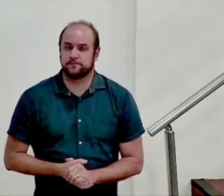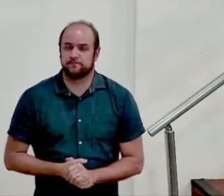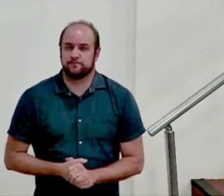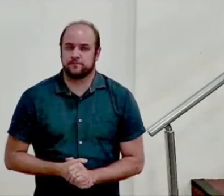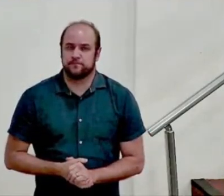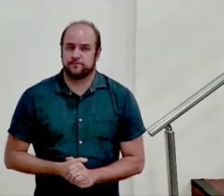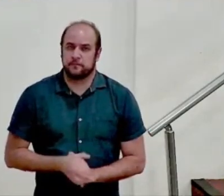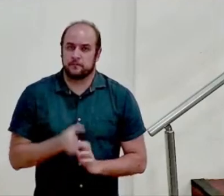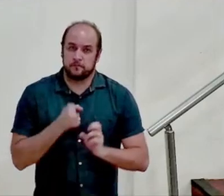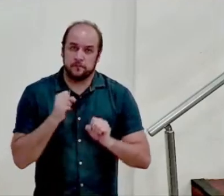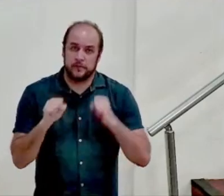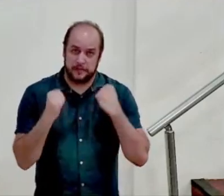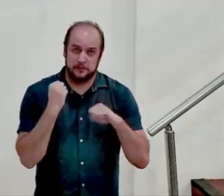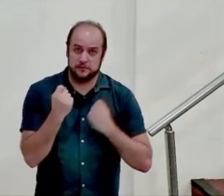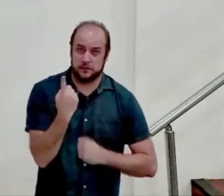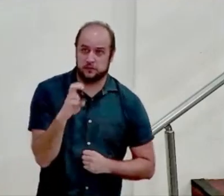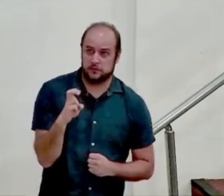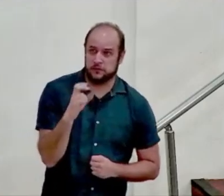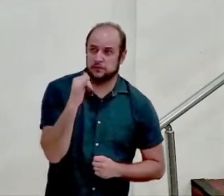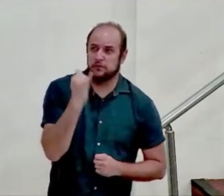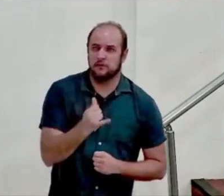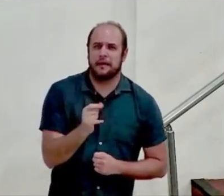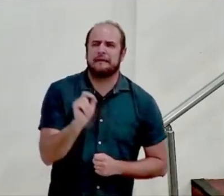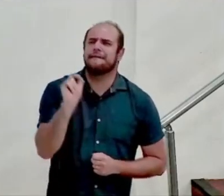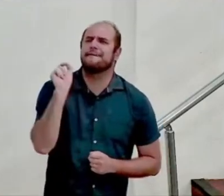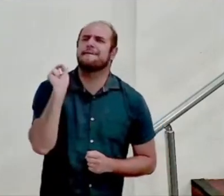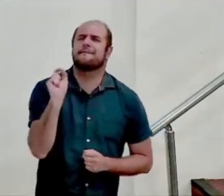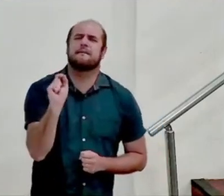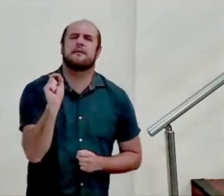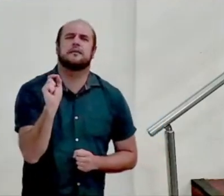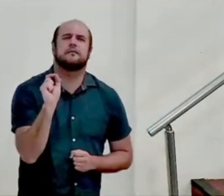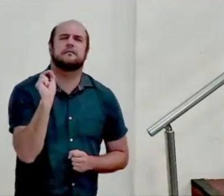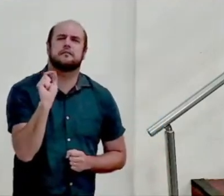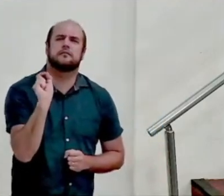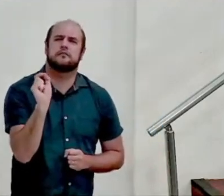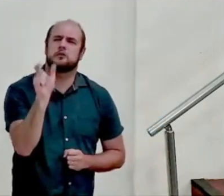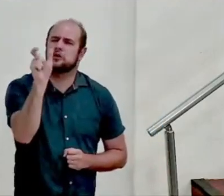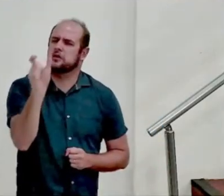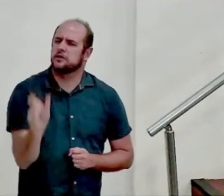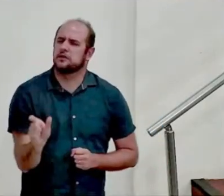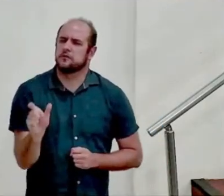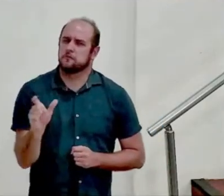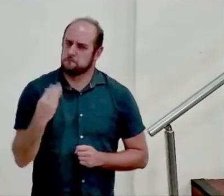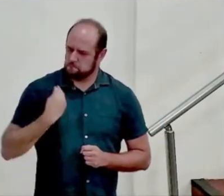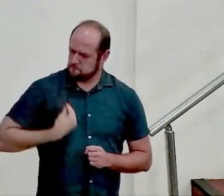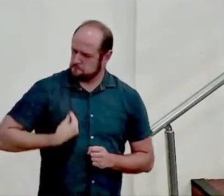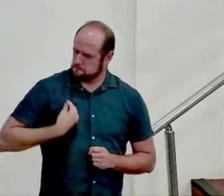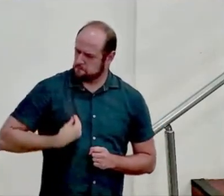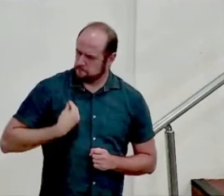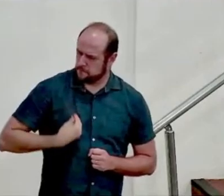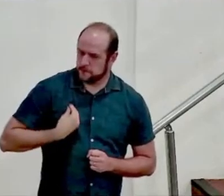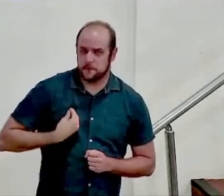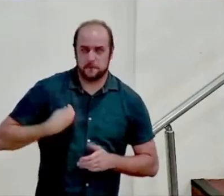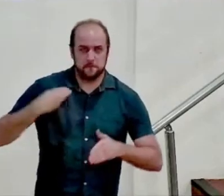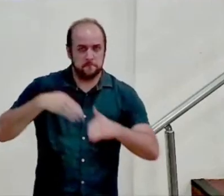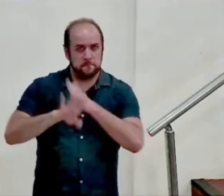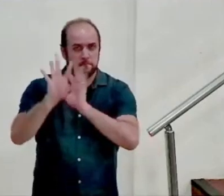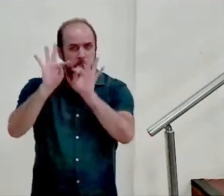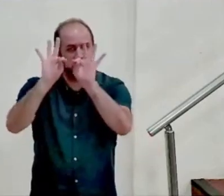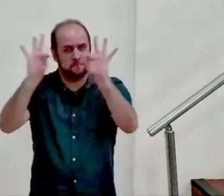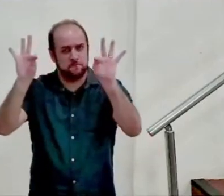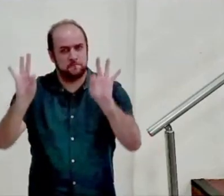E o Salmo 15 diz, quem, Senhor, habitará no teu tabernáculo?